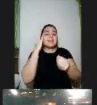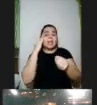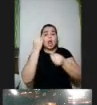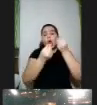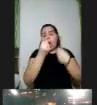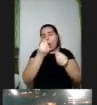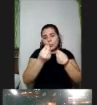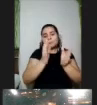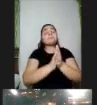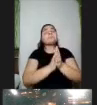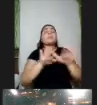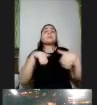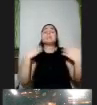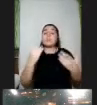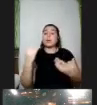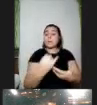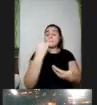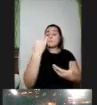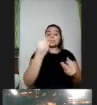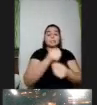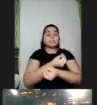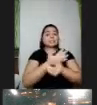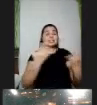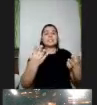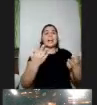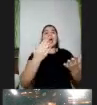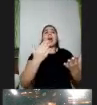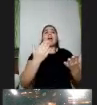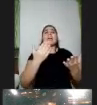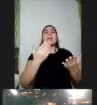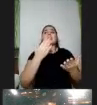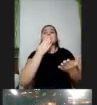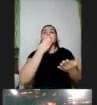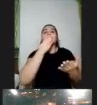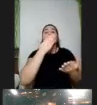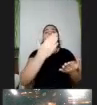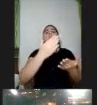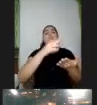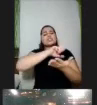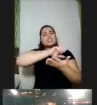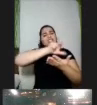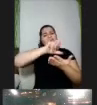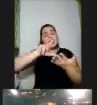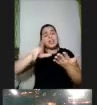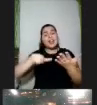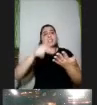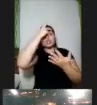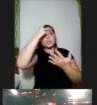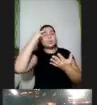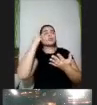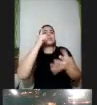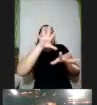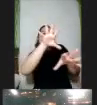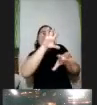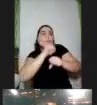então é importante que a gente também ofereça mas de uma forma das pessoas poderem se apropriar desses conceitos fazer com que esses